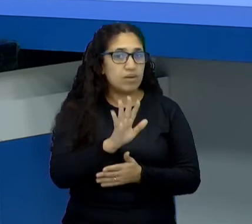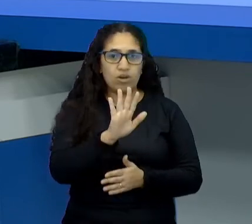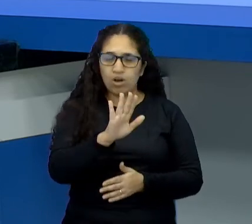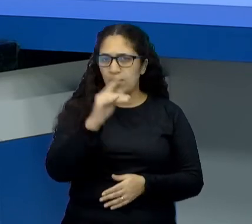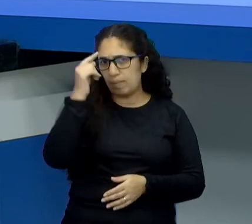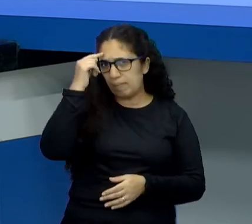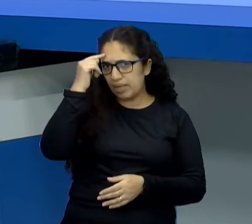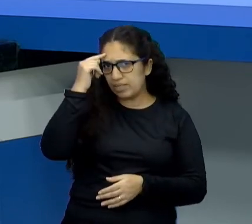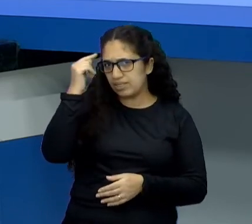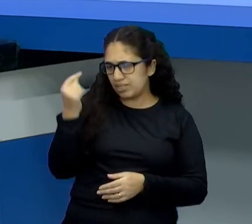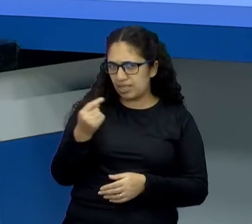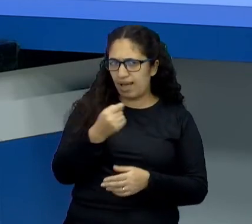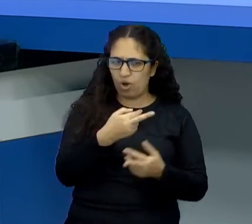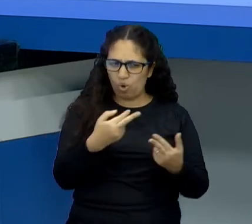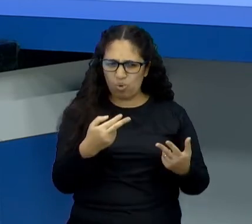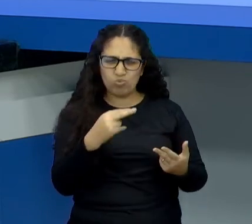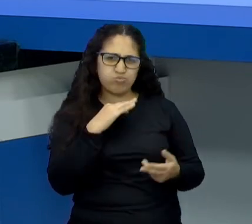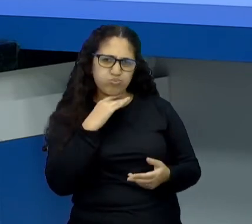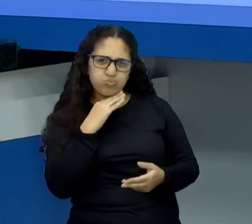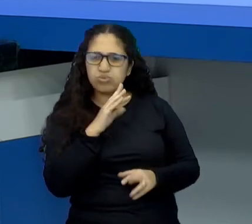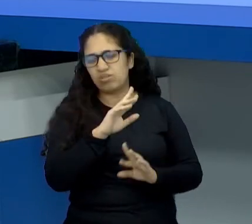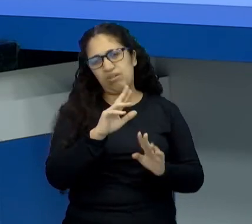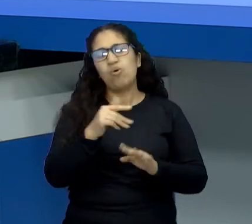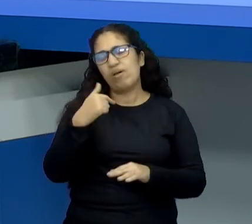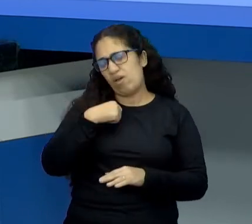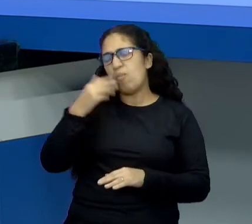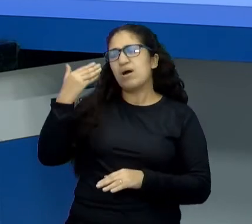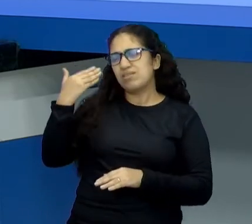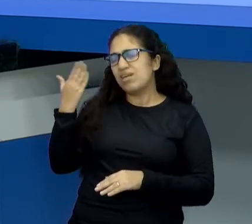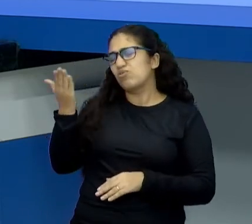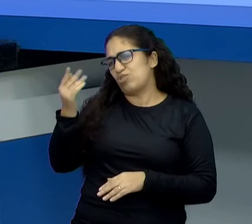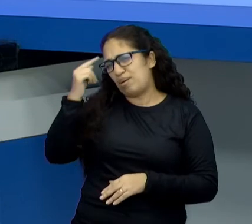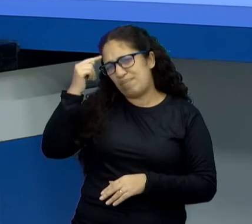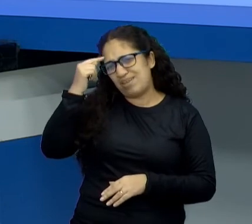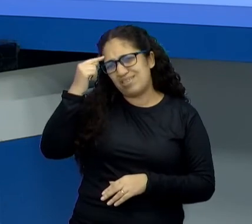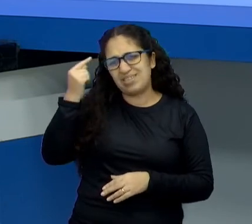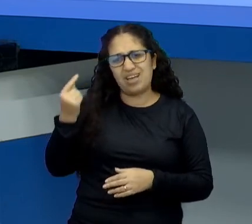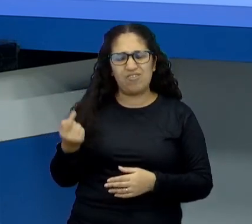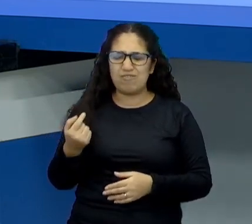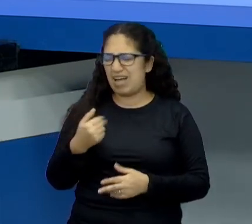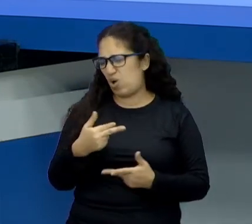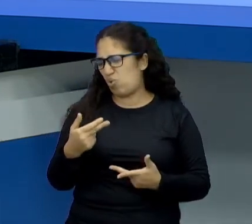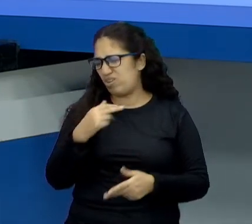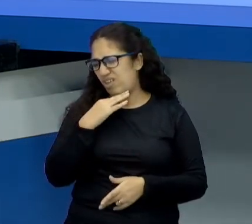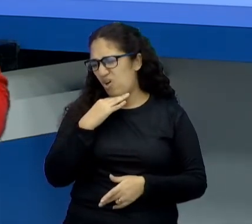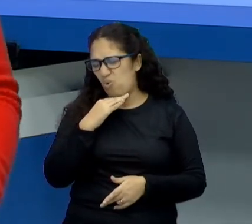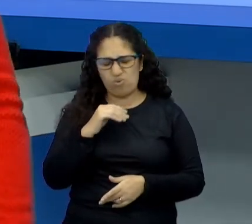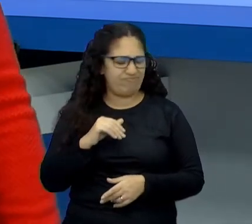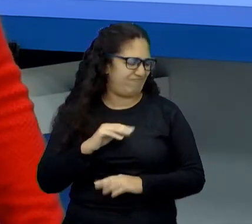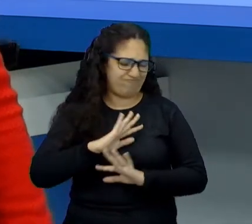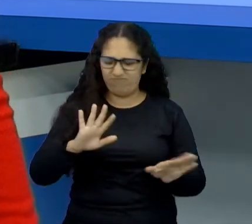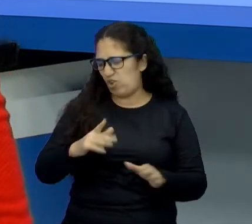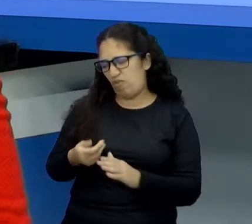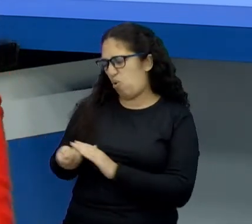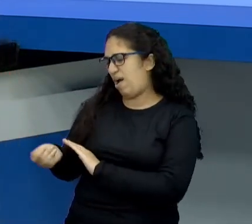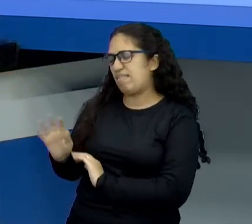que não é por uma desgraça, porque senão, eu já pensei. Então, eu falava, ah, já que é por uma coisa ruim, eu não vou guardar, não. Porque eu não quero